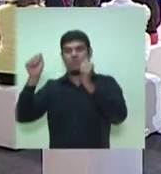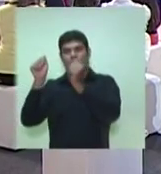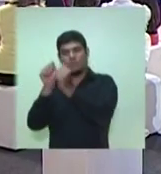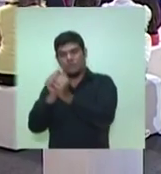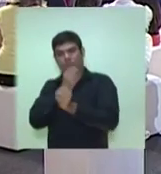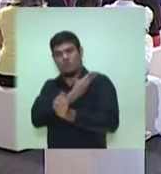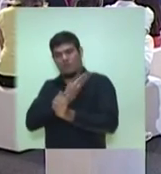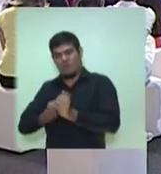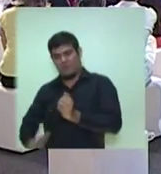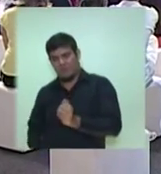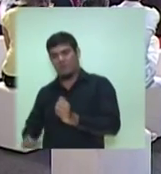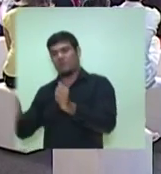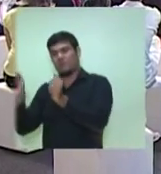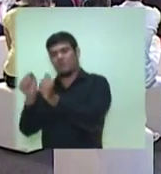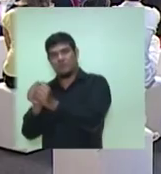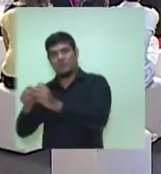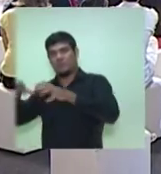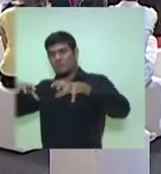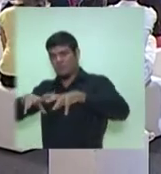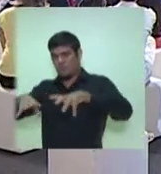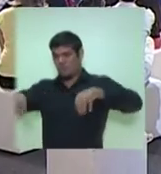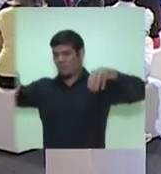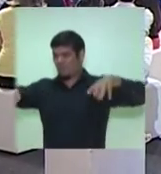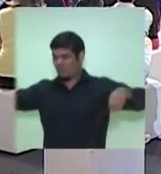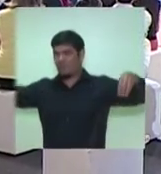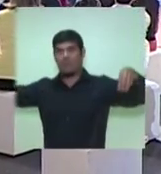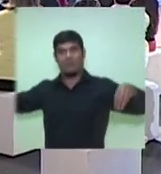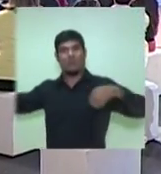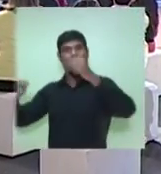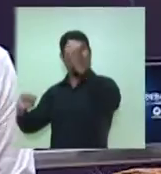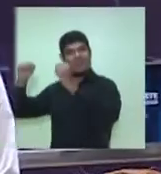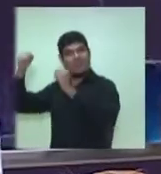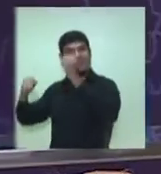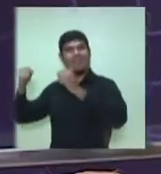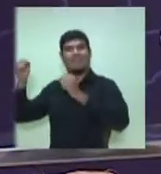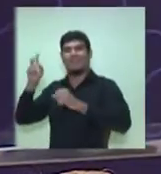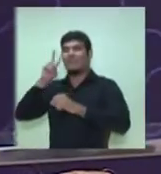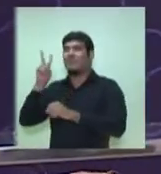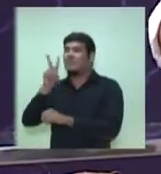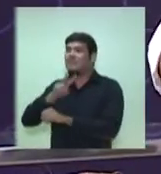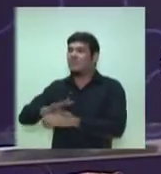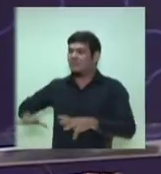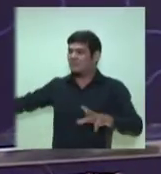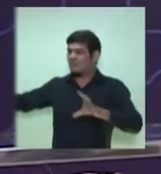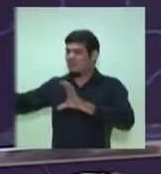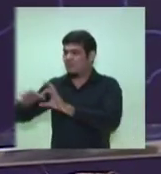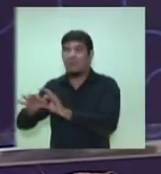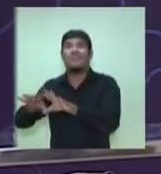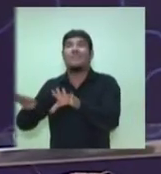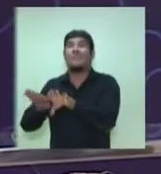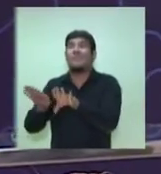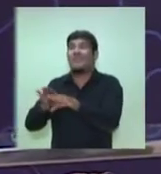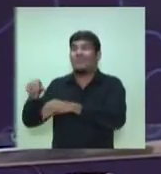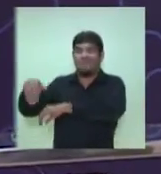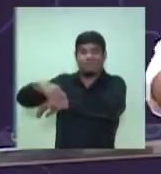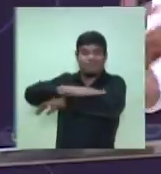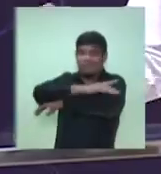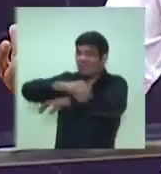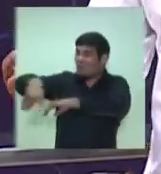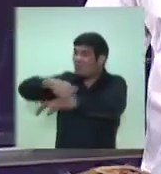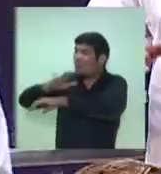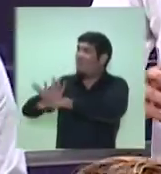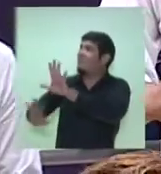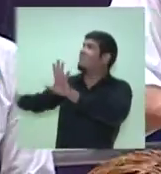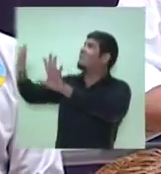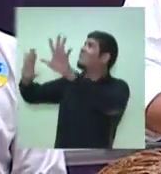suframo e empresas para recuperar aquelas ruas e recuperar do ponto de vista paisagístico e urbanístico o polo industrial de Manaus. E,